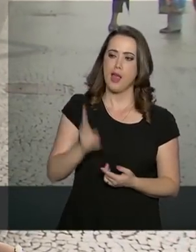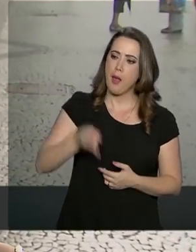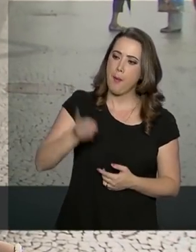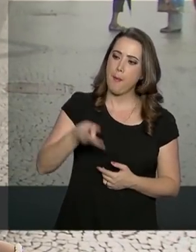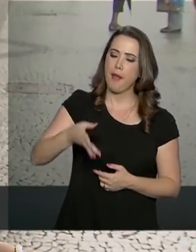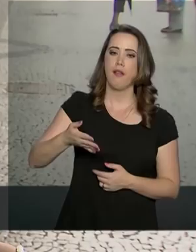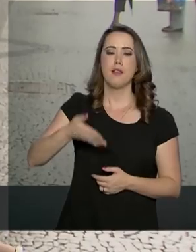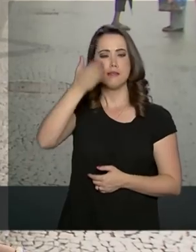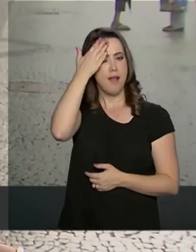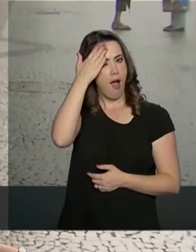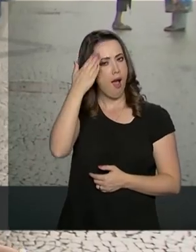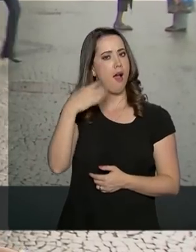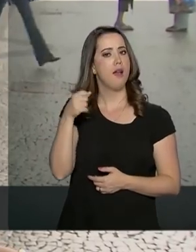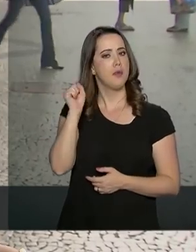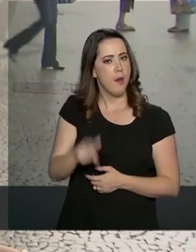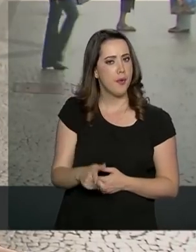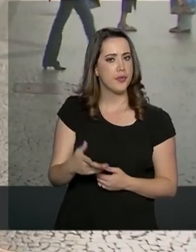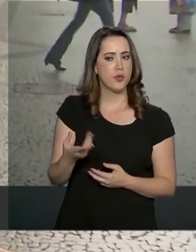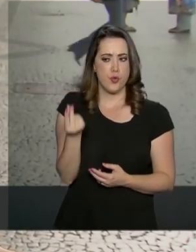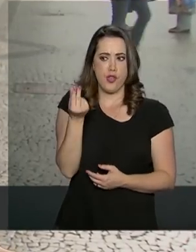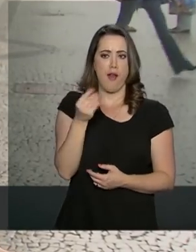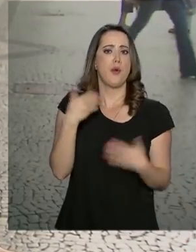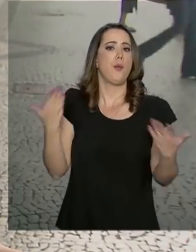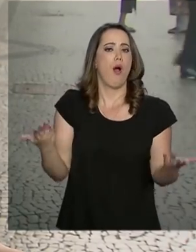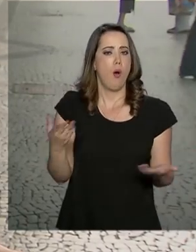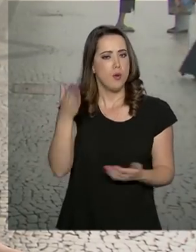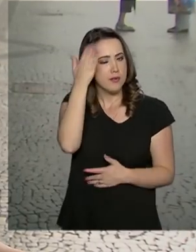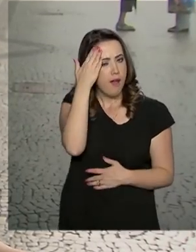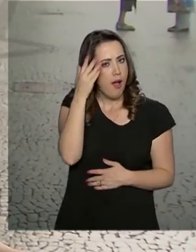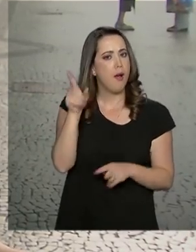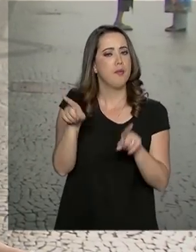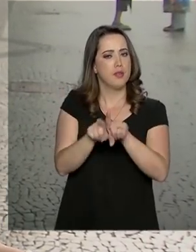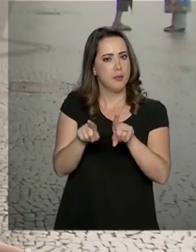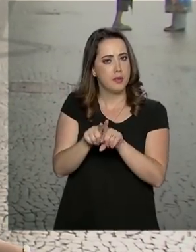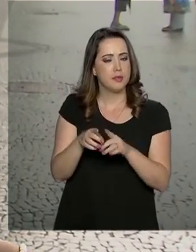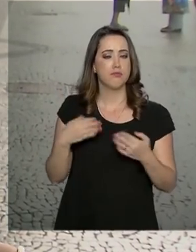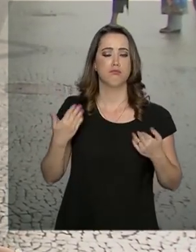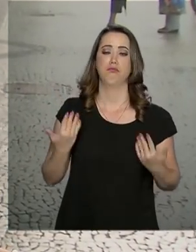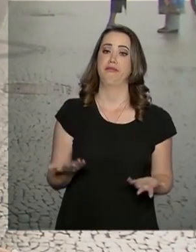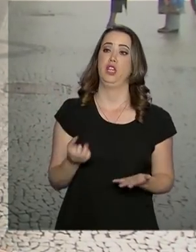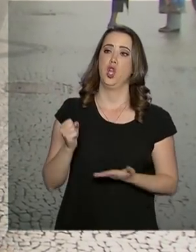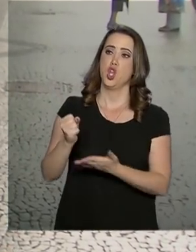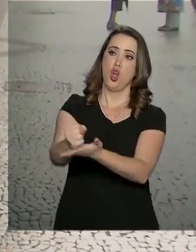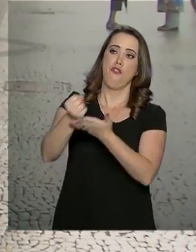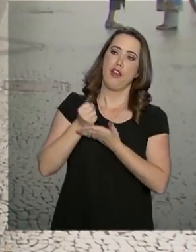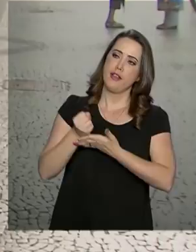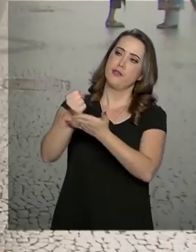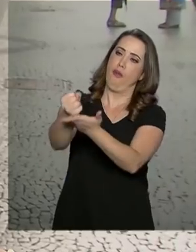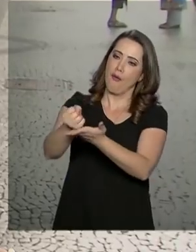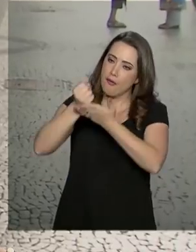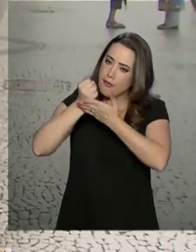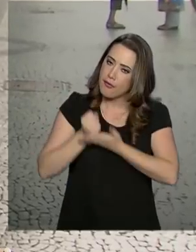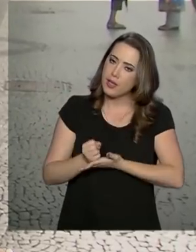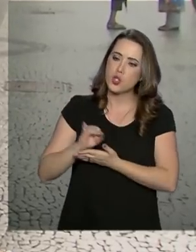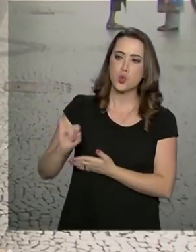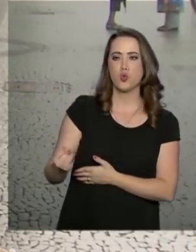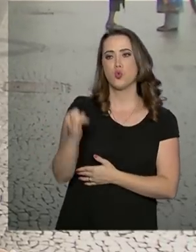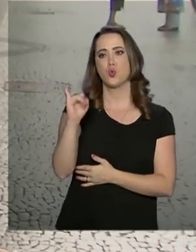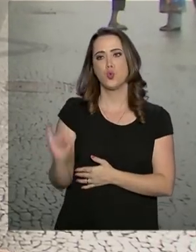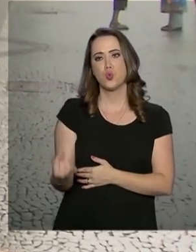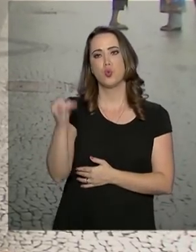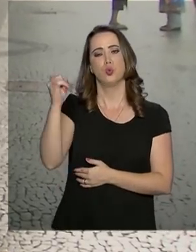sabe que a gente aposentou, sabe por quanto a gente vai receber, entendeu? E oferece empréstimo a todo tipo de juros.